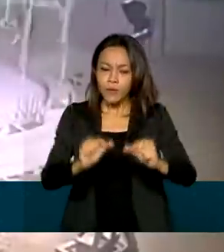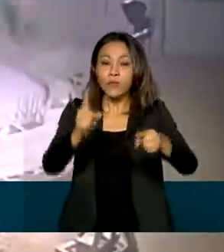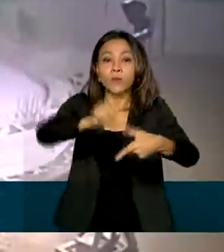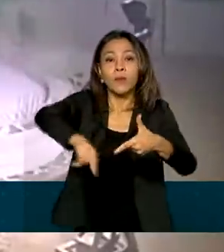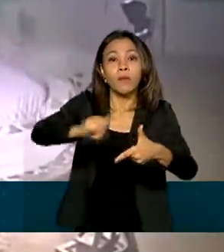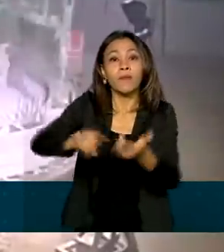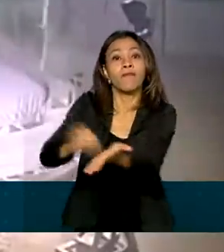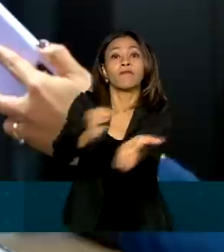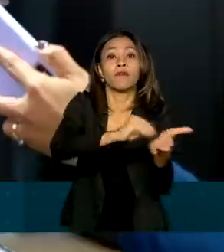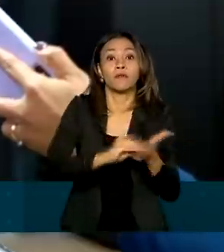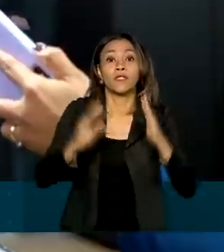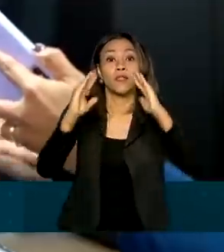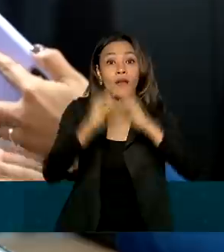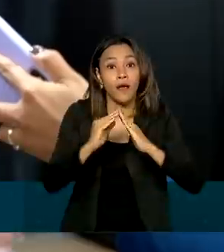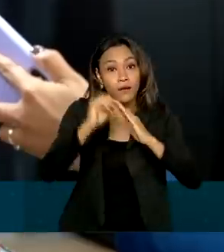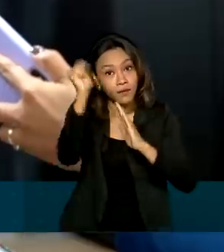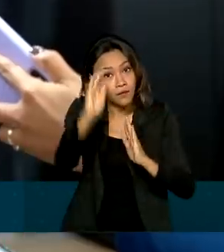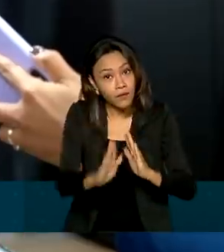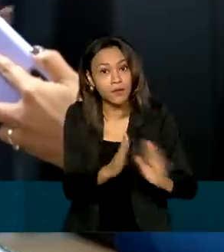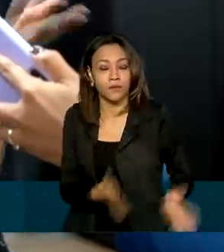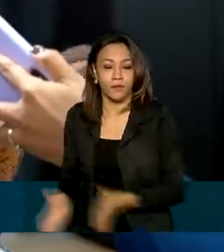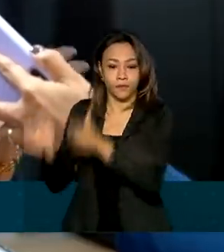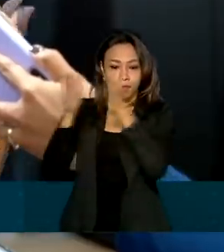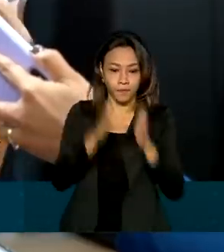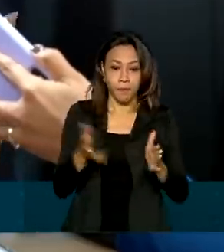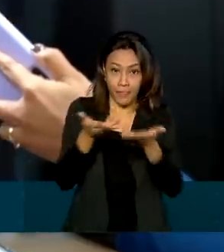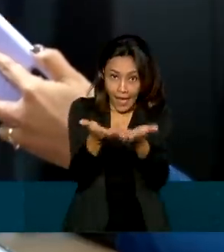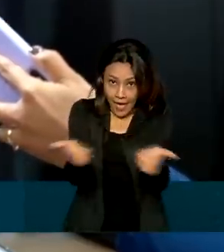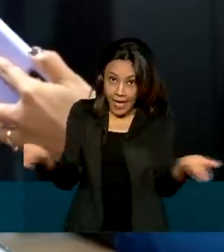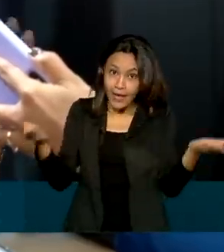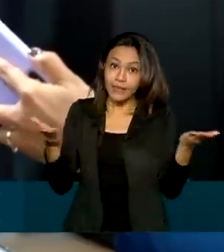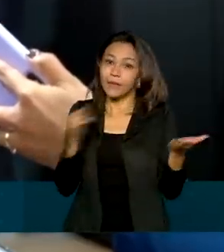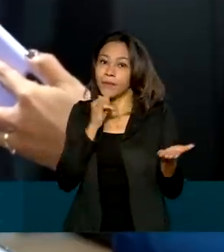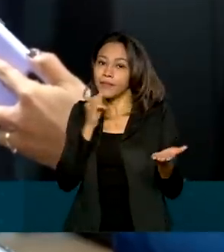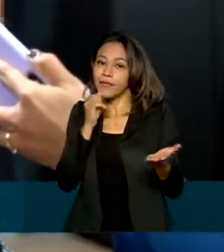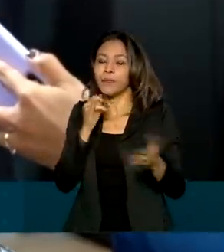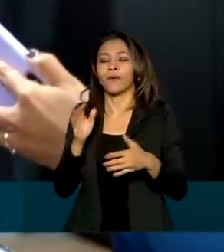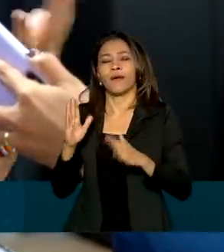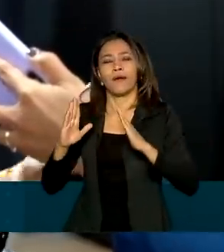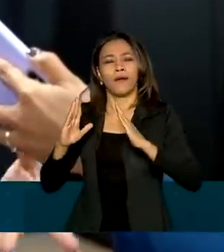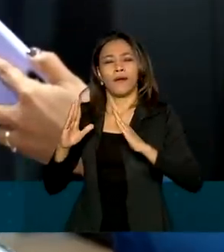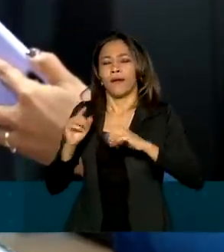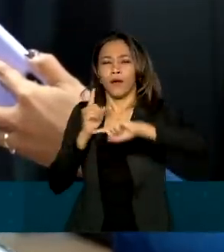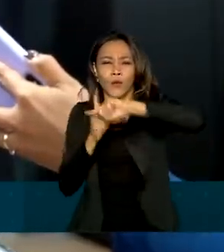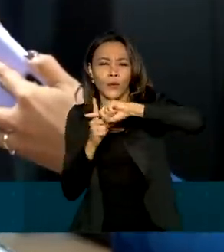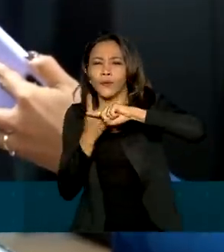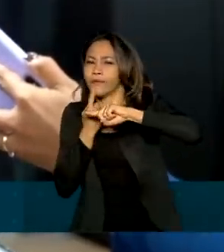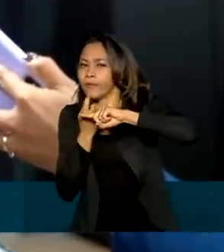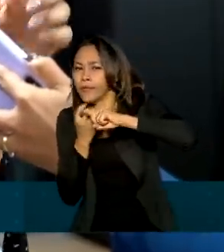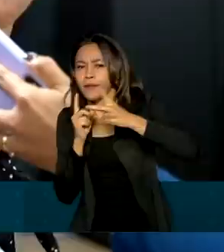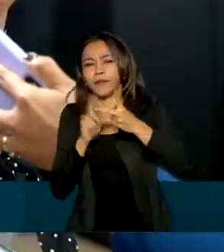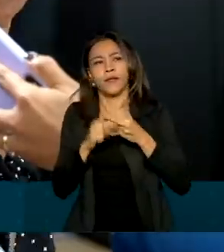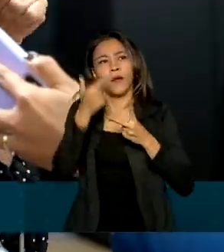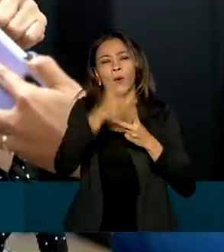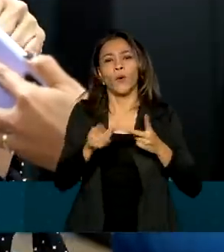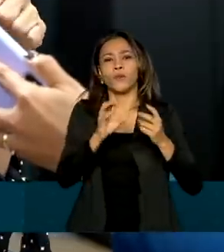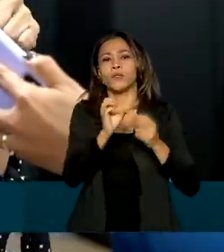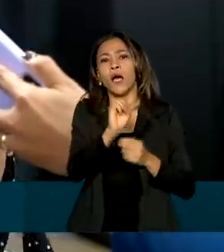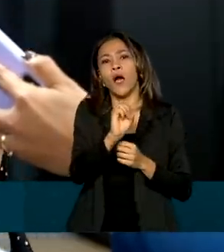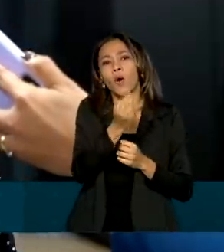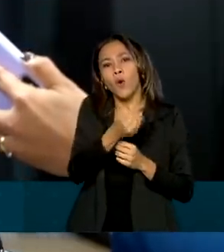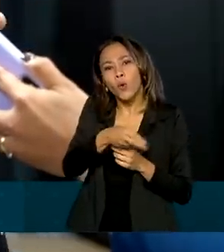moradias no país. Essas instituições humanitárias, como a Cruz Vermelha, outras agências da ONU, as